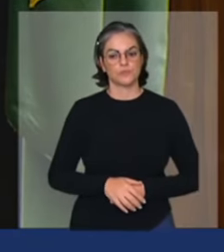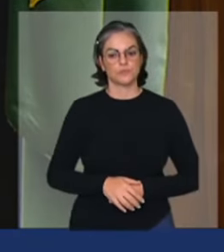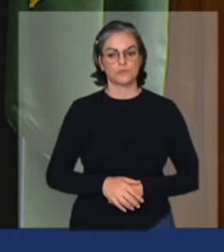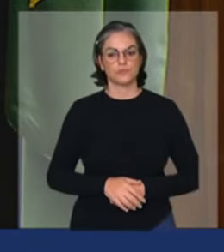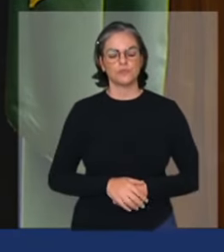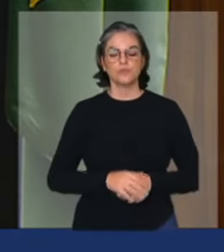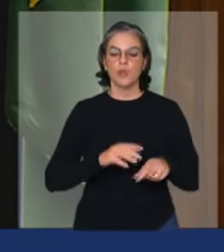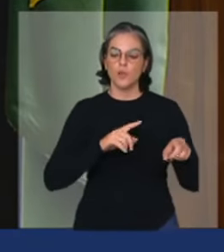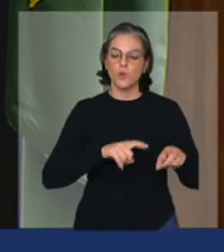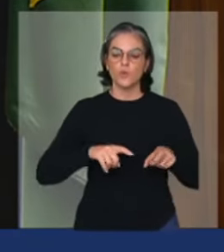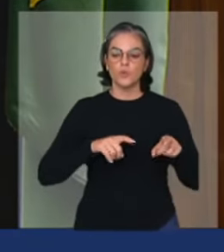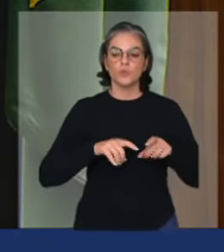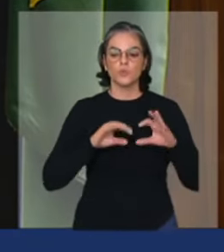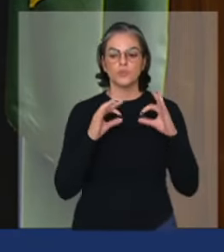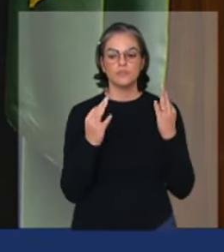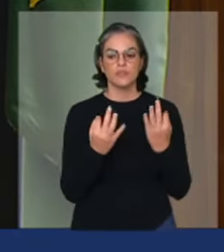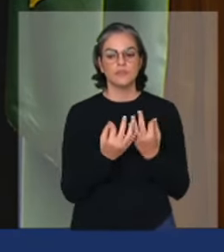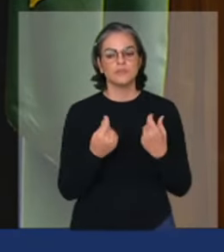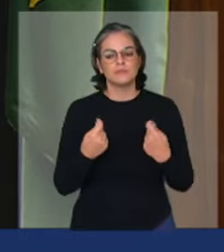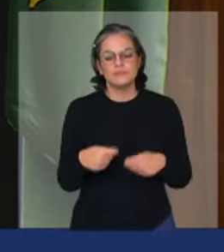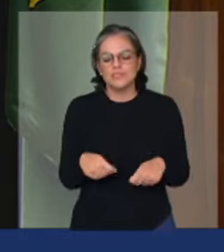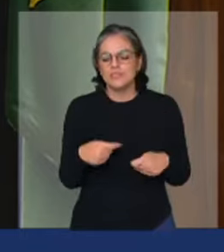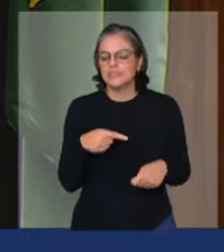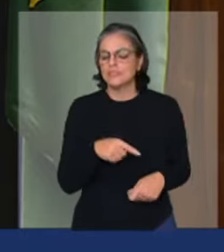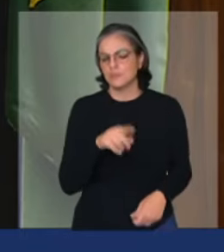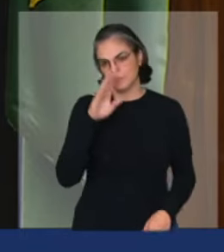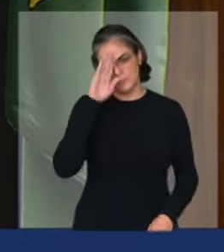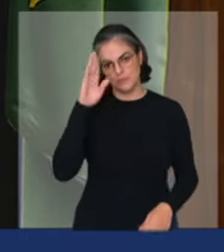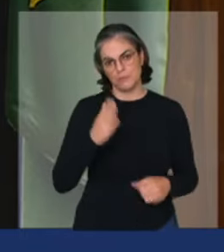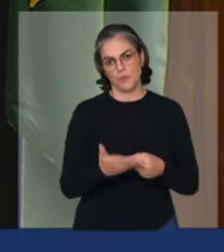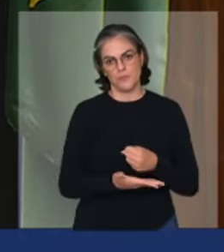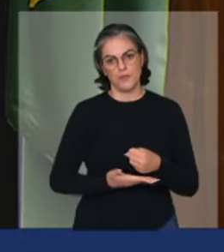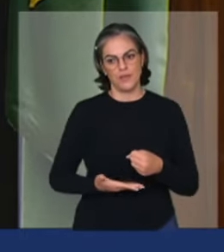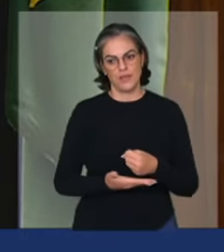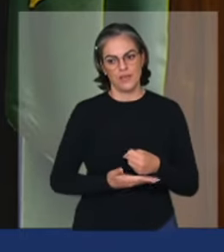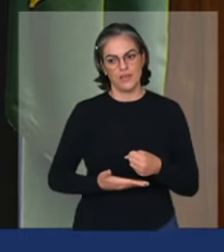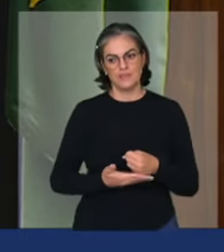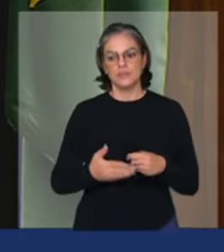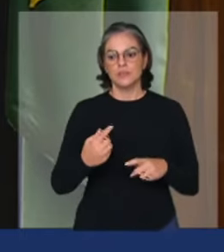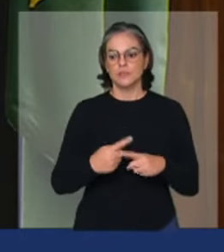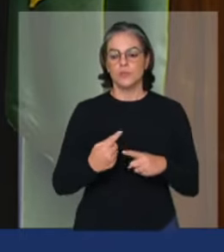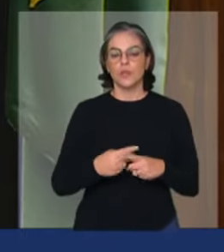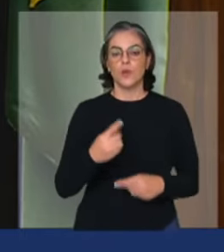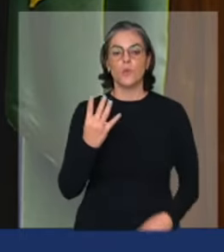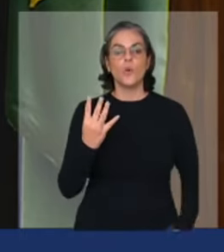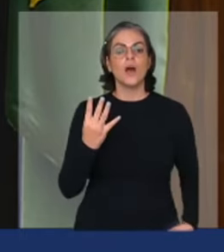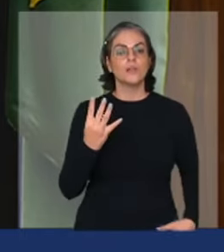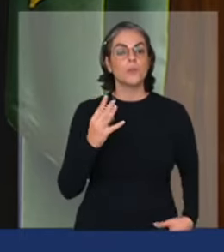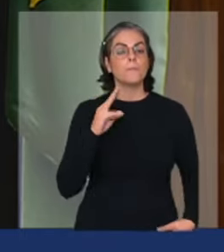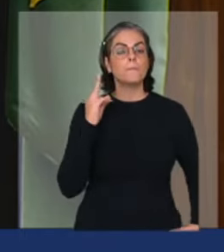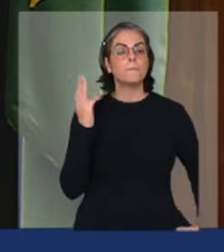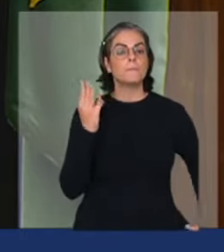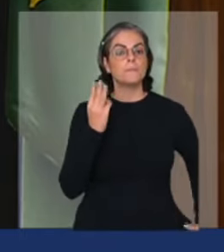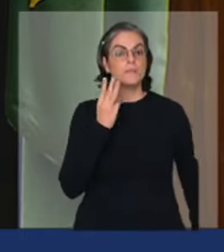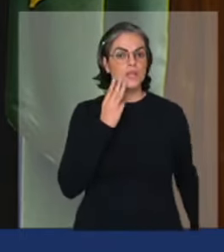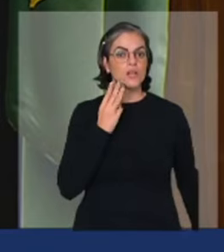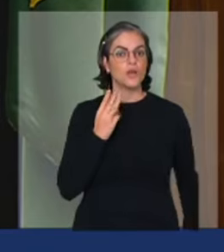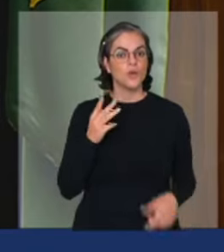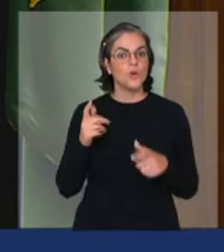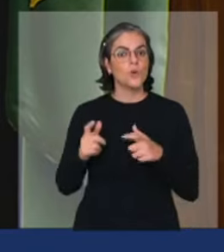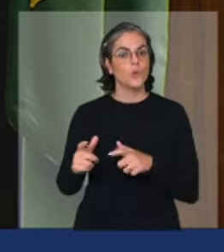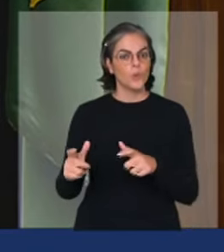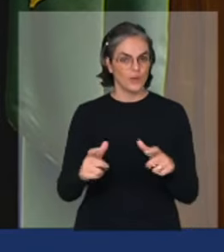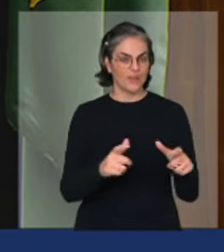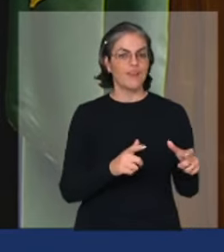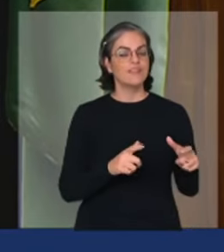ser a base disso porque são 4 milhões de estabelecimentos da agricultura familiar que emprega